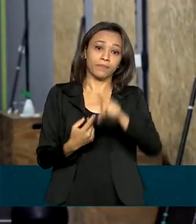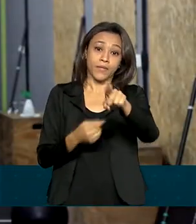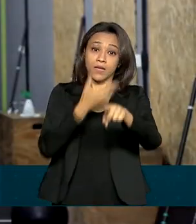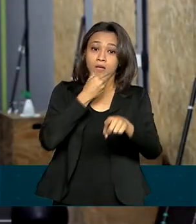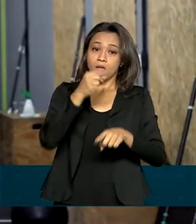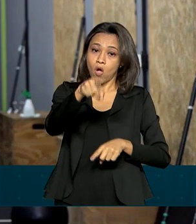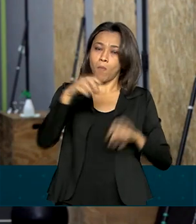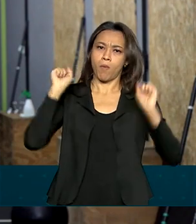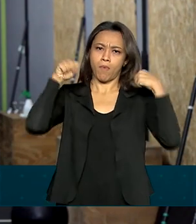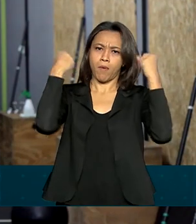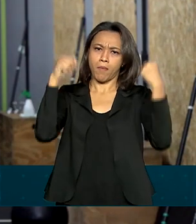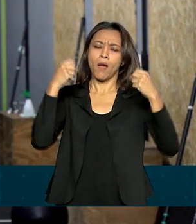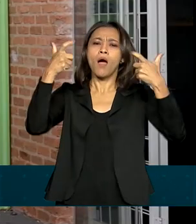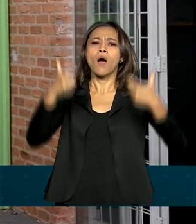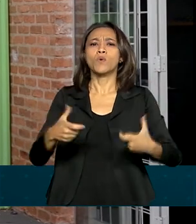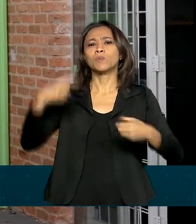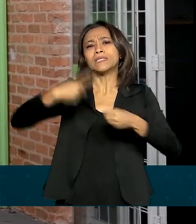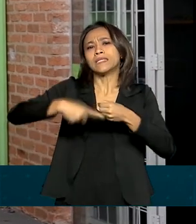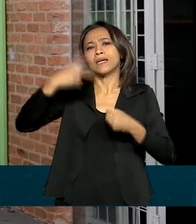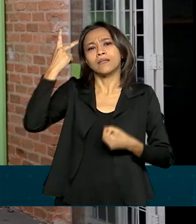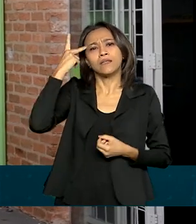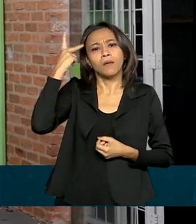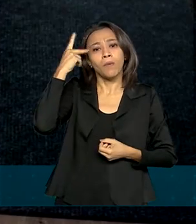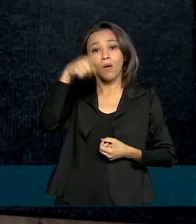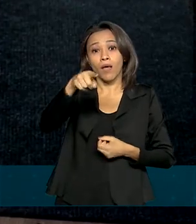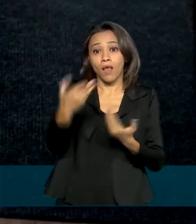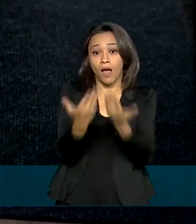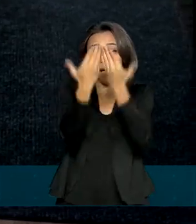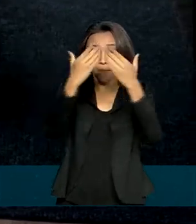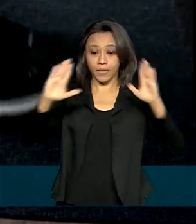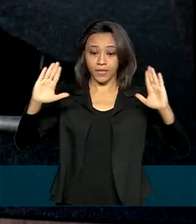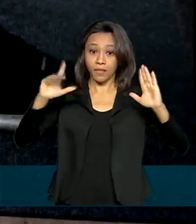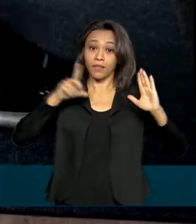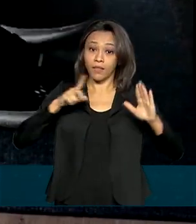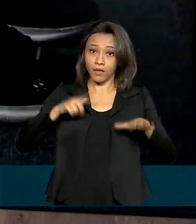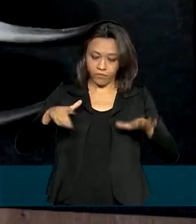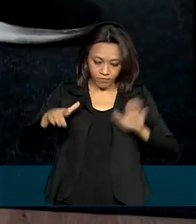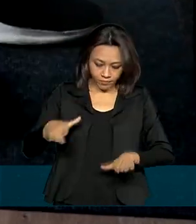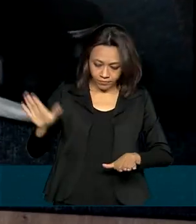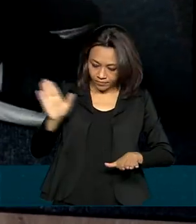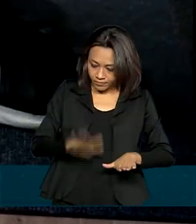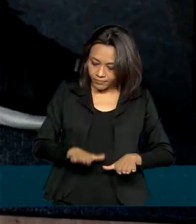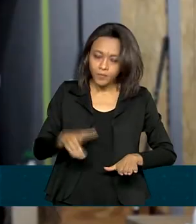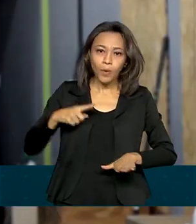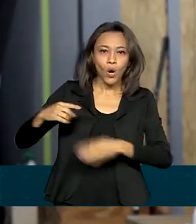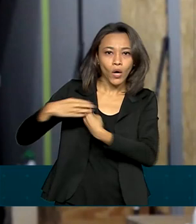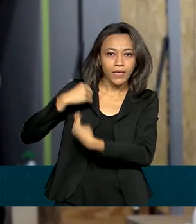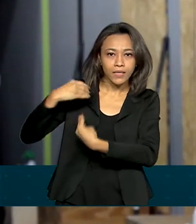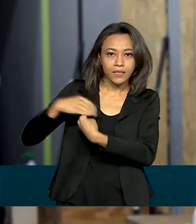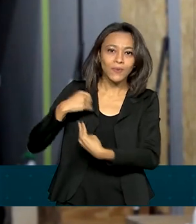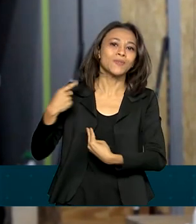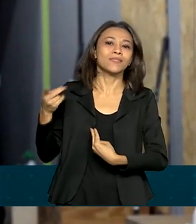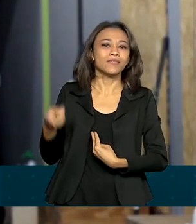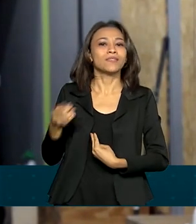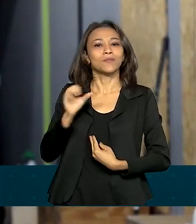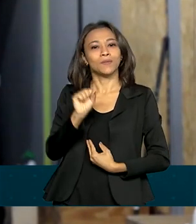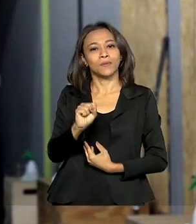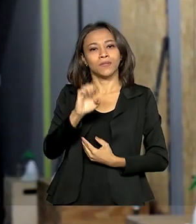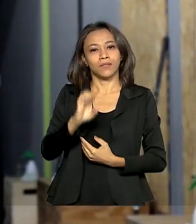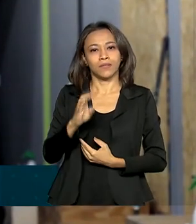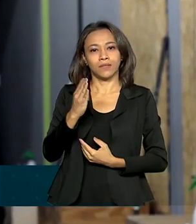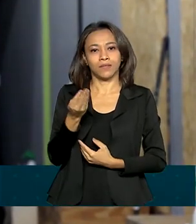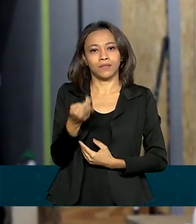em Bauru, interior de São Paulo. Na hora de reabrir, contou com a consultoria do SEBRAE. Temos tido excelentes